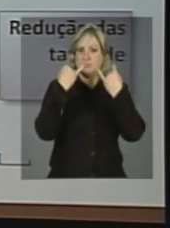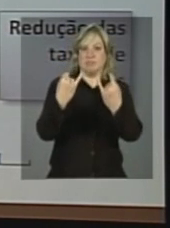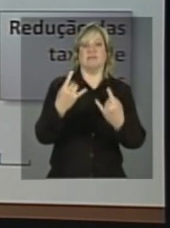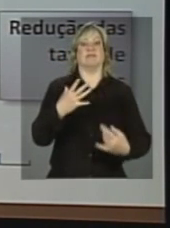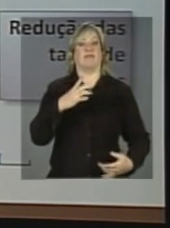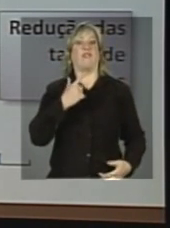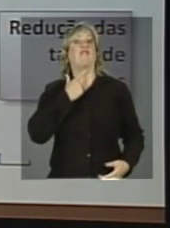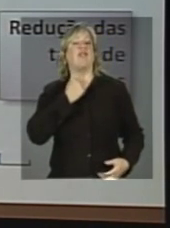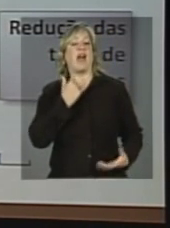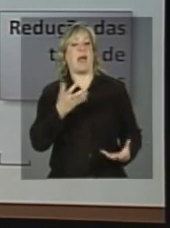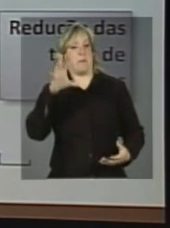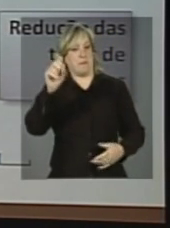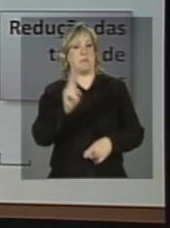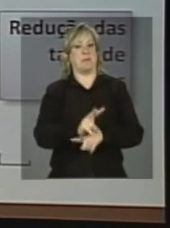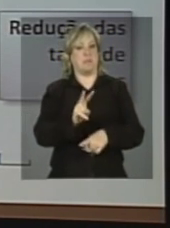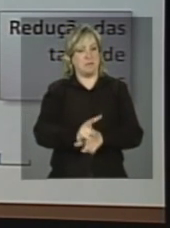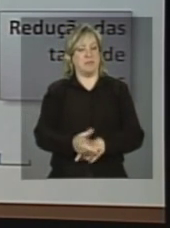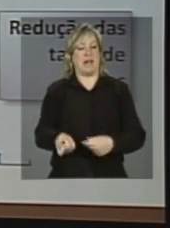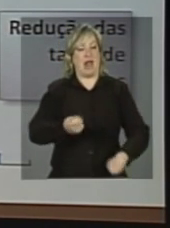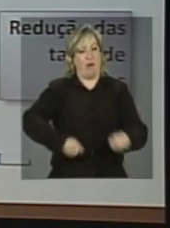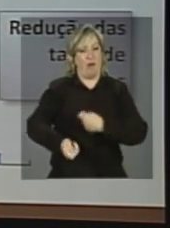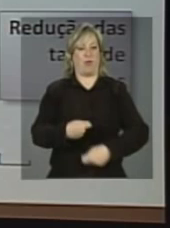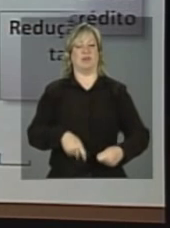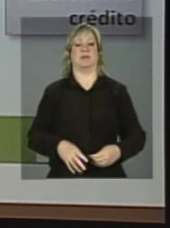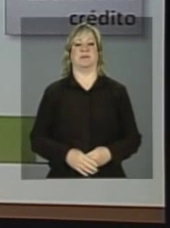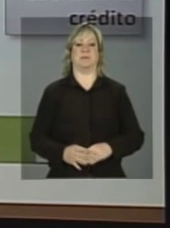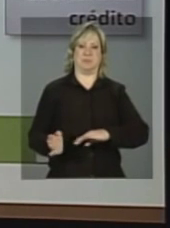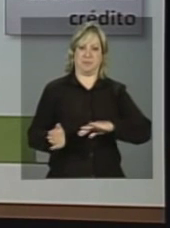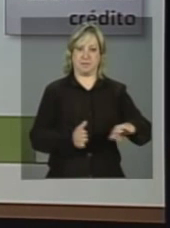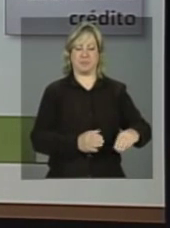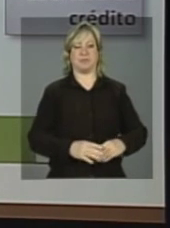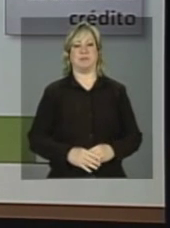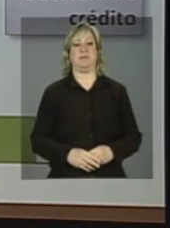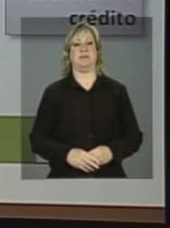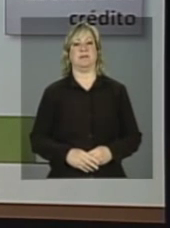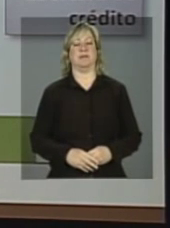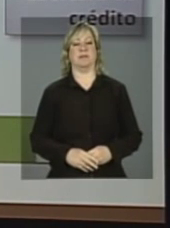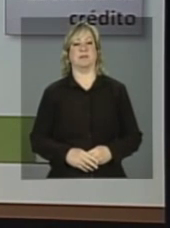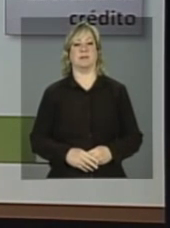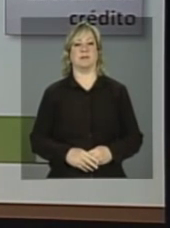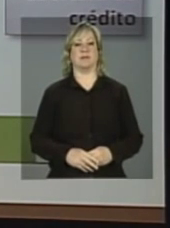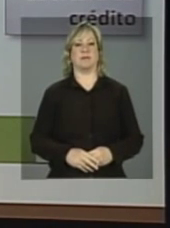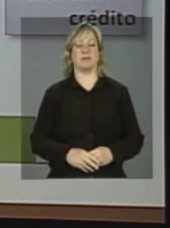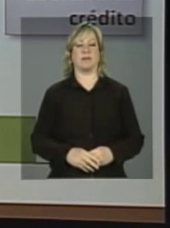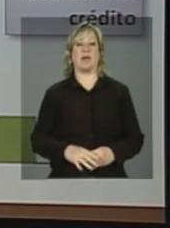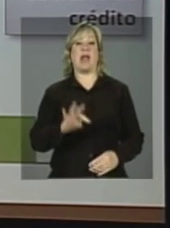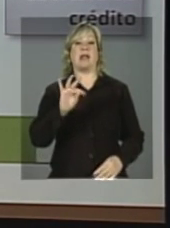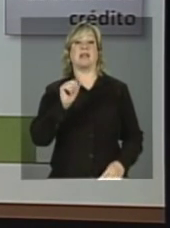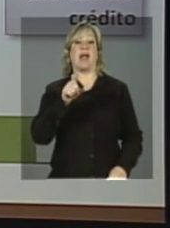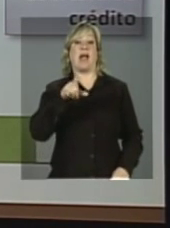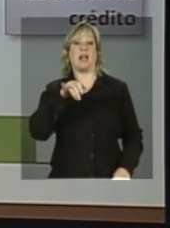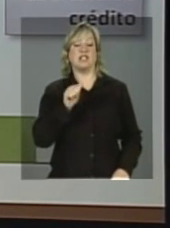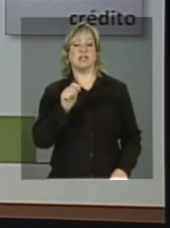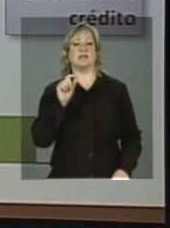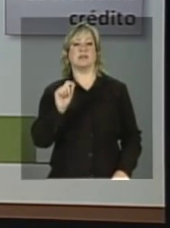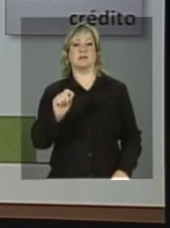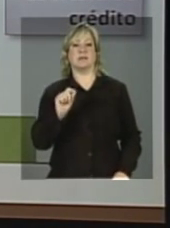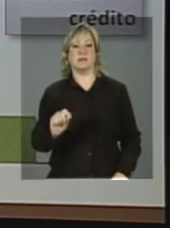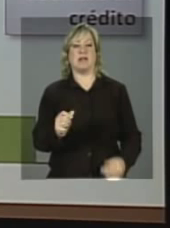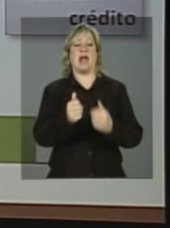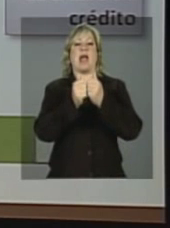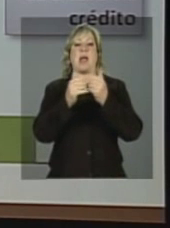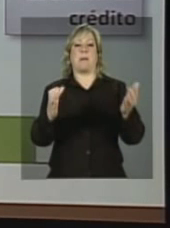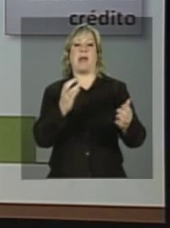para esses segmentos de baixa renda. Passamos adiante, e a taxa de abertura de